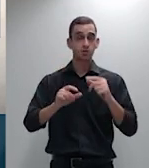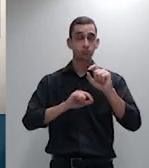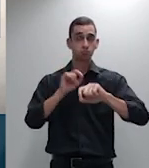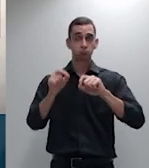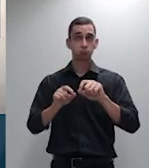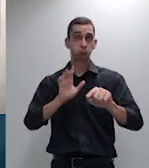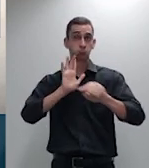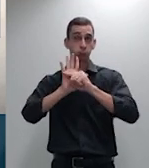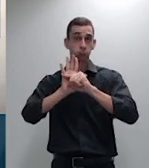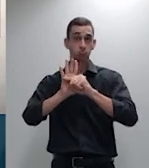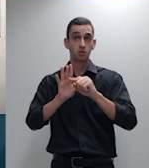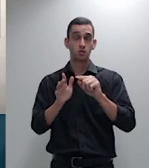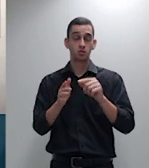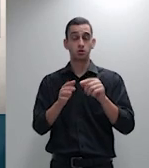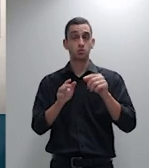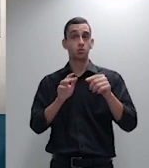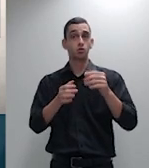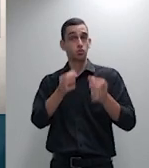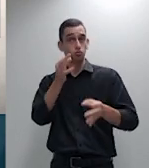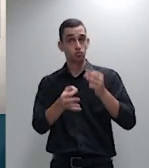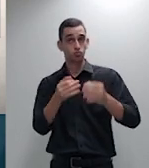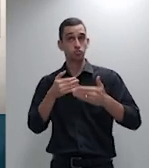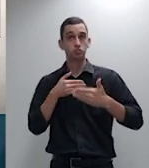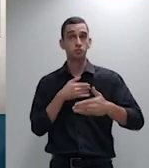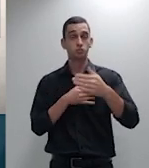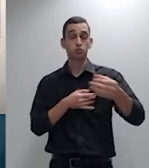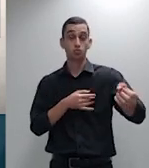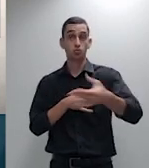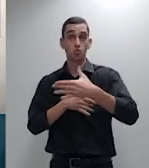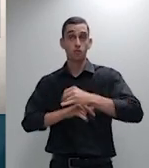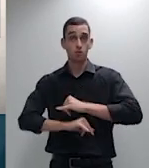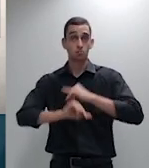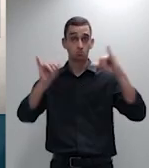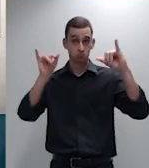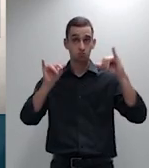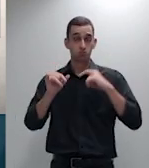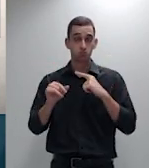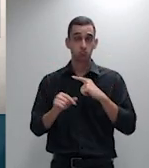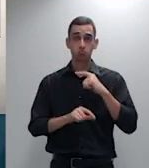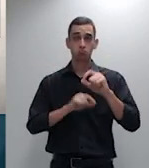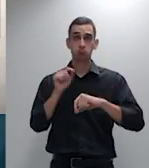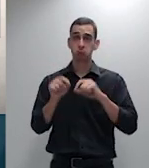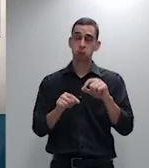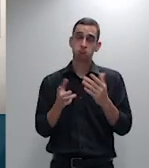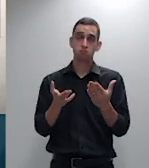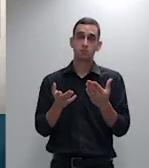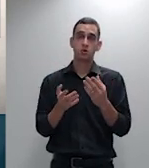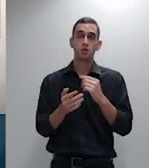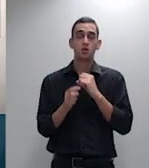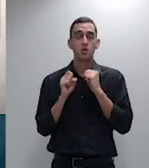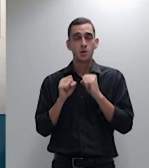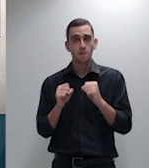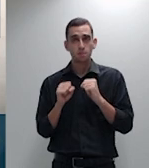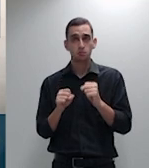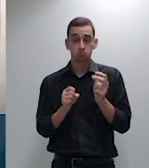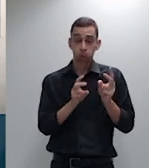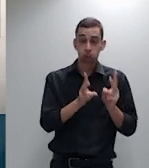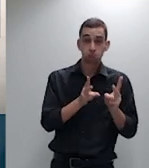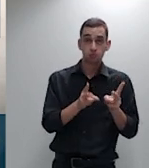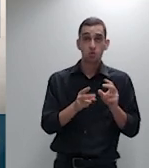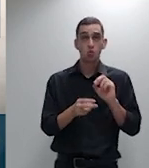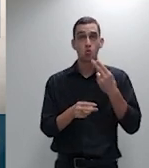pronunciamento quer em sentido diverso quer no mesmo sentido ou ainda com o descumprimento do comando